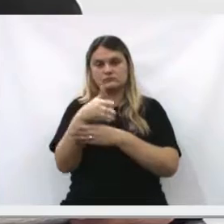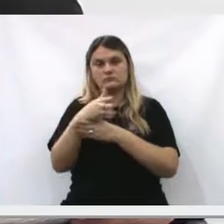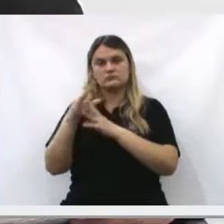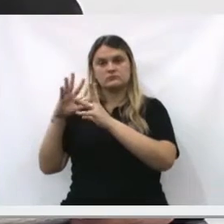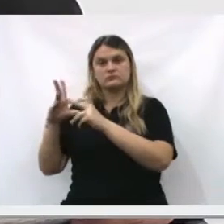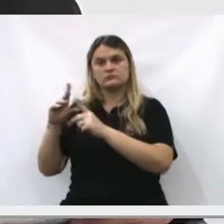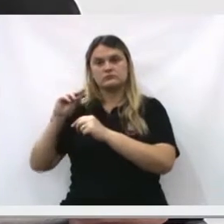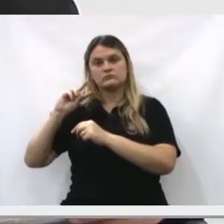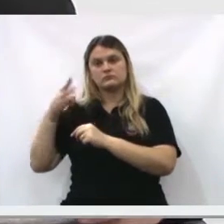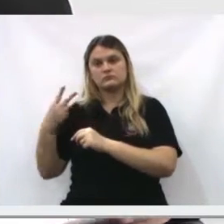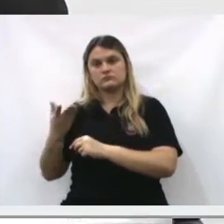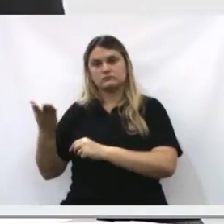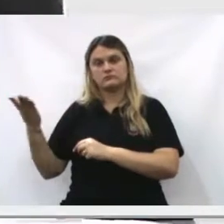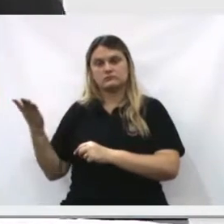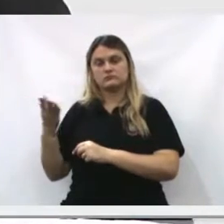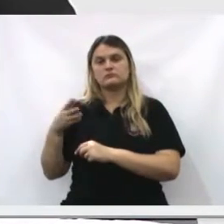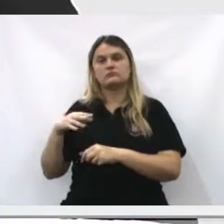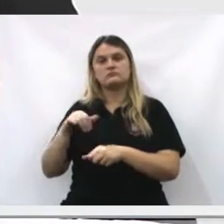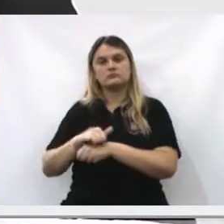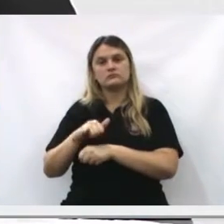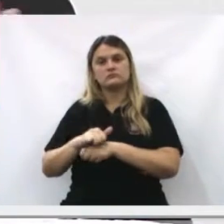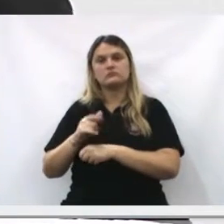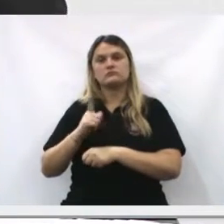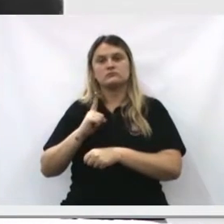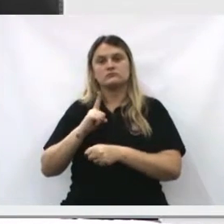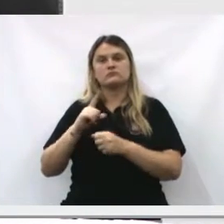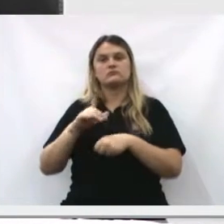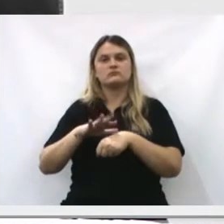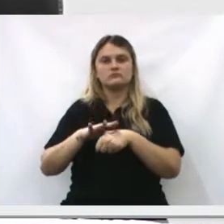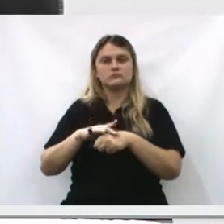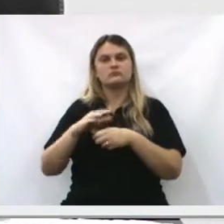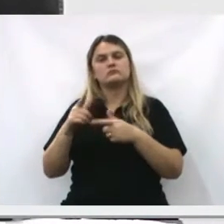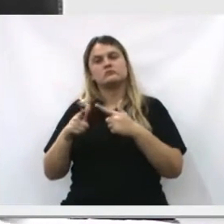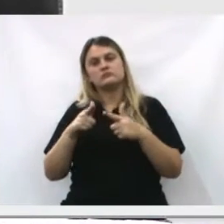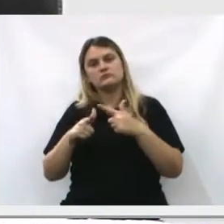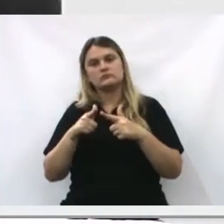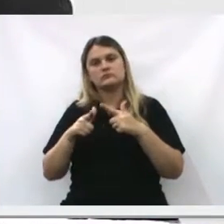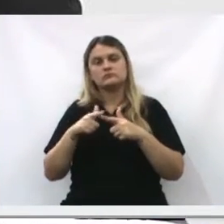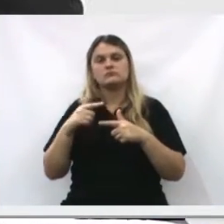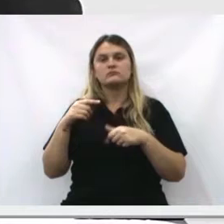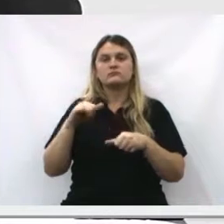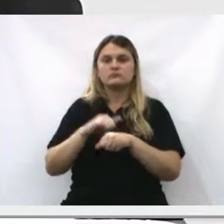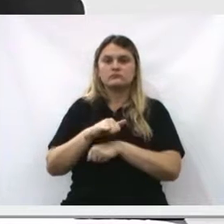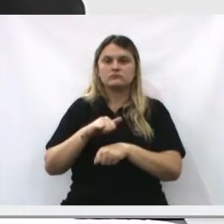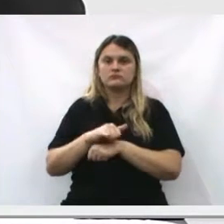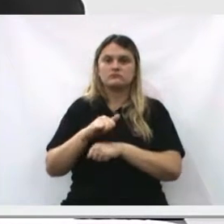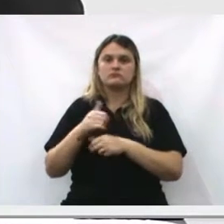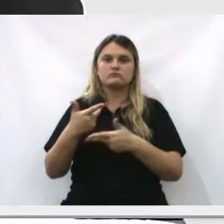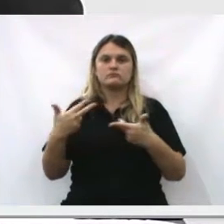agradecer a participação de todos os vereadores, que só faltam mesmo quando não há uma,